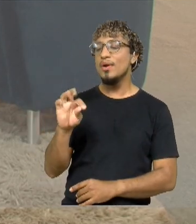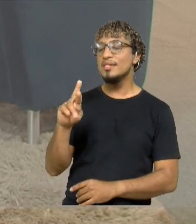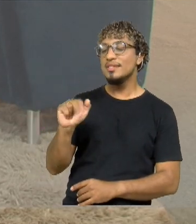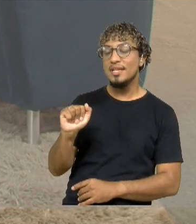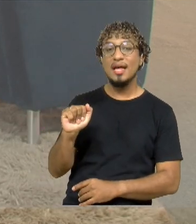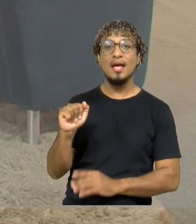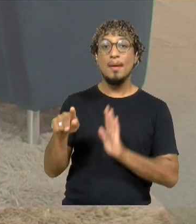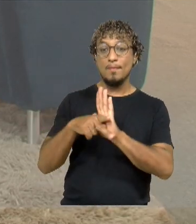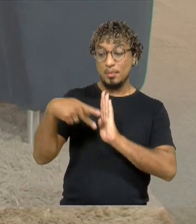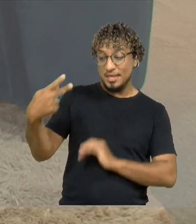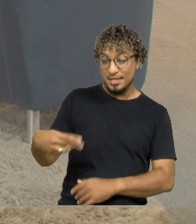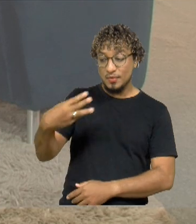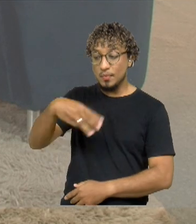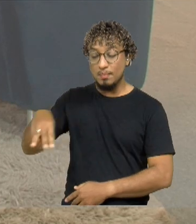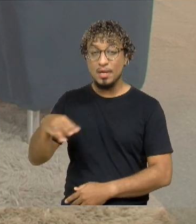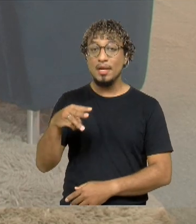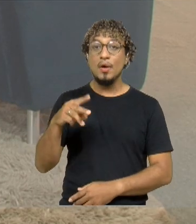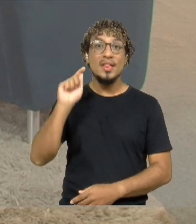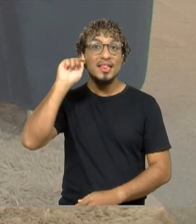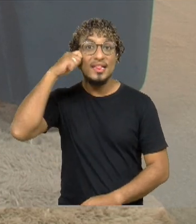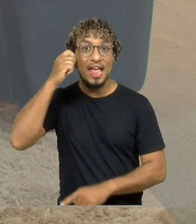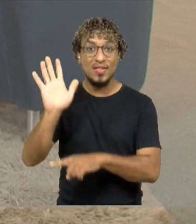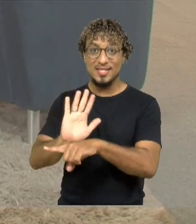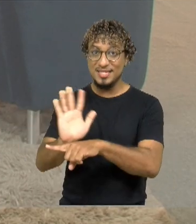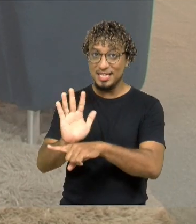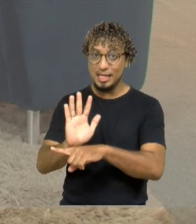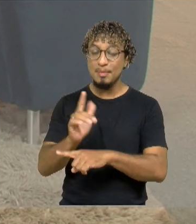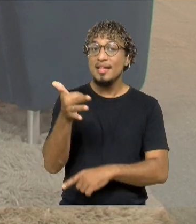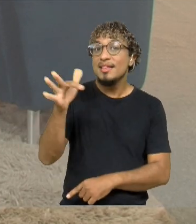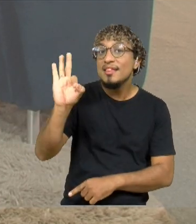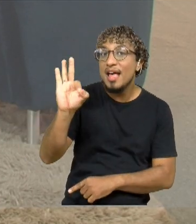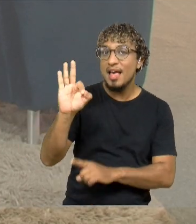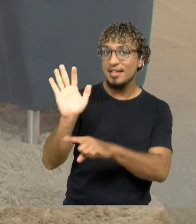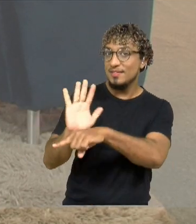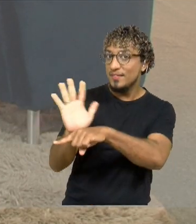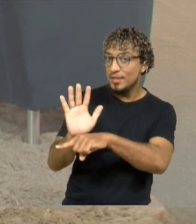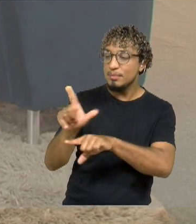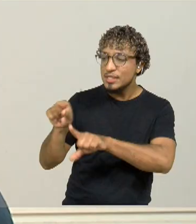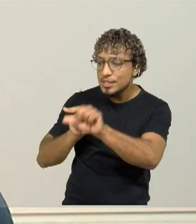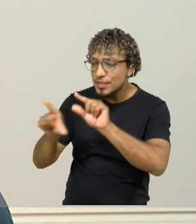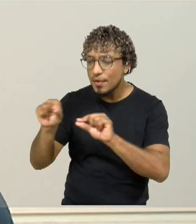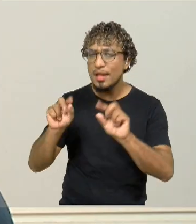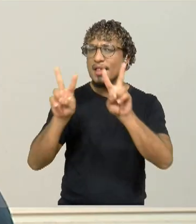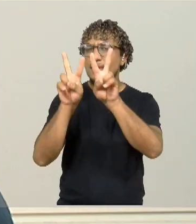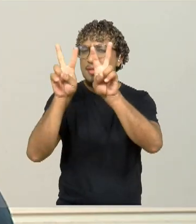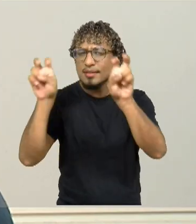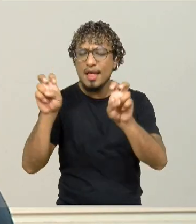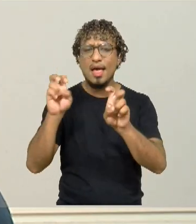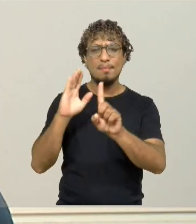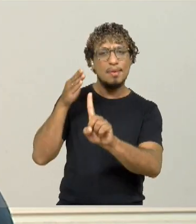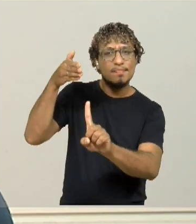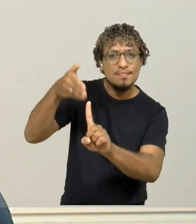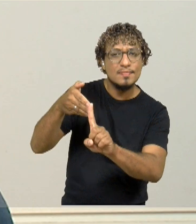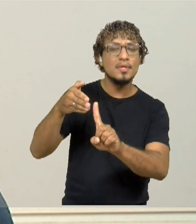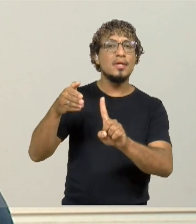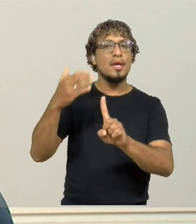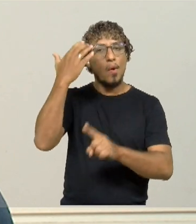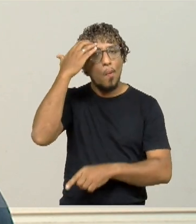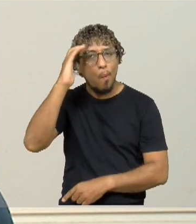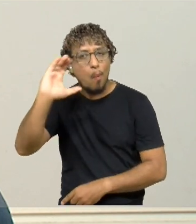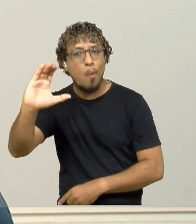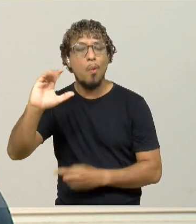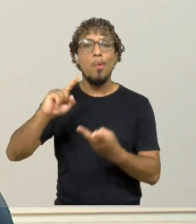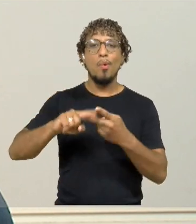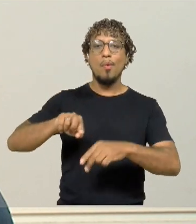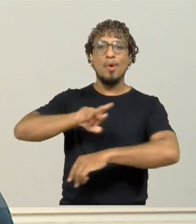Negro. Então são dez filmes que a gente selecionou. E são filmes que giram em torno de temáticas culturais,